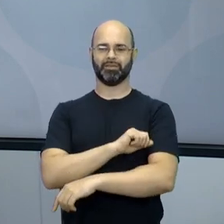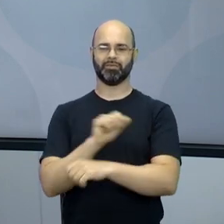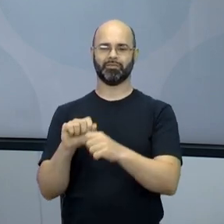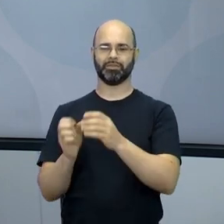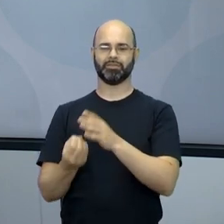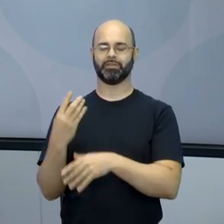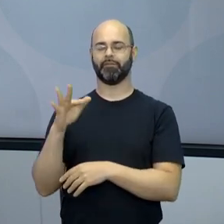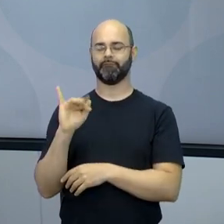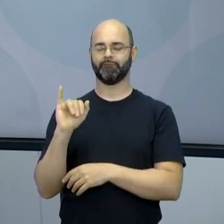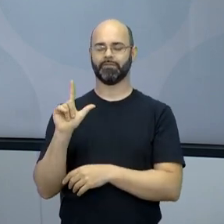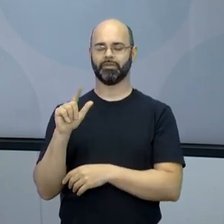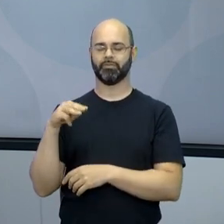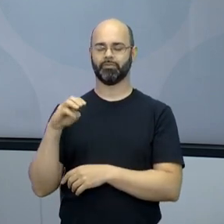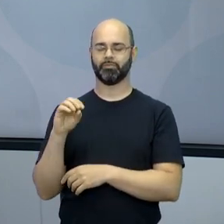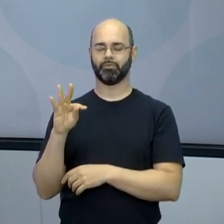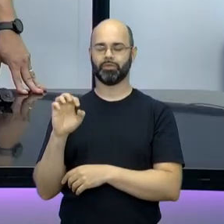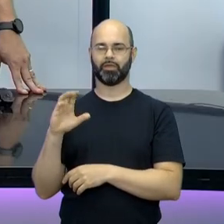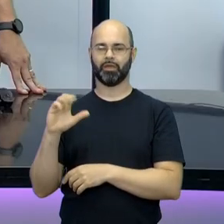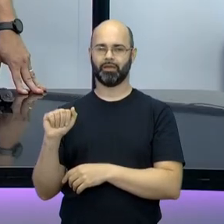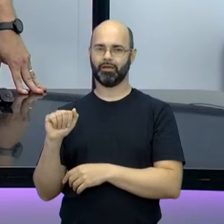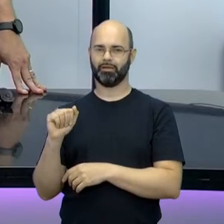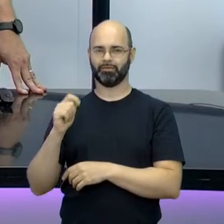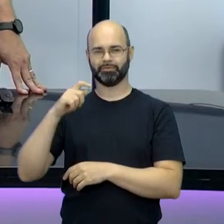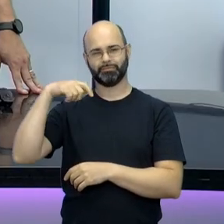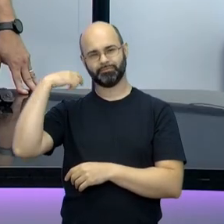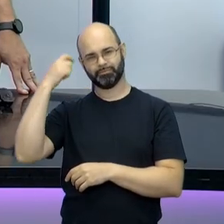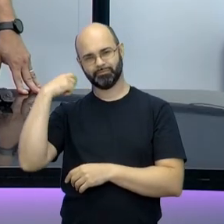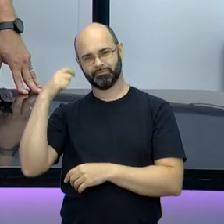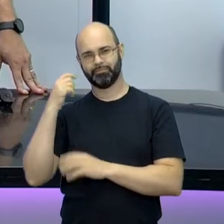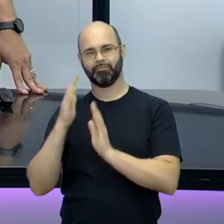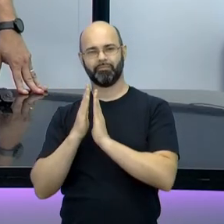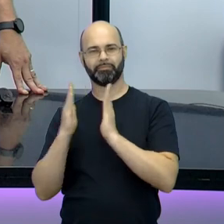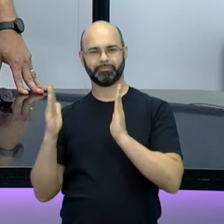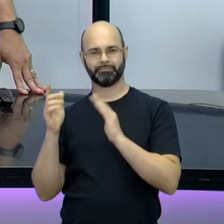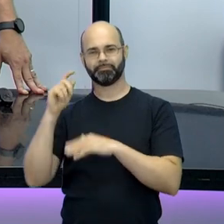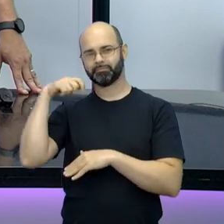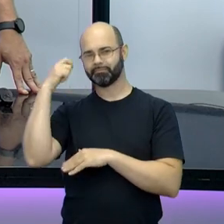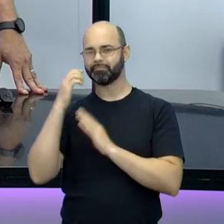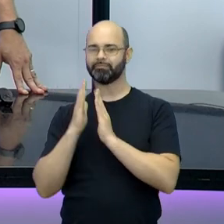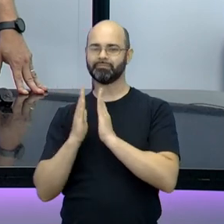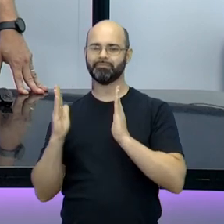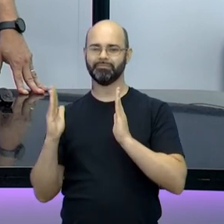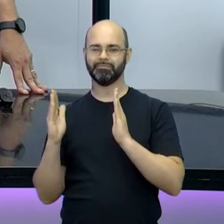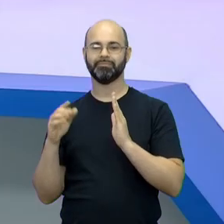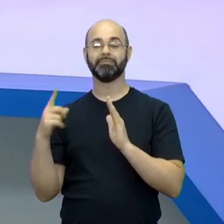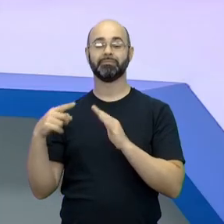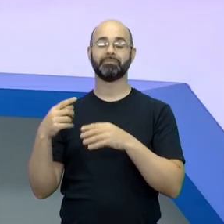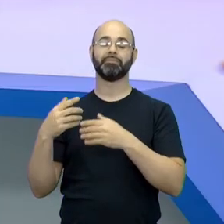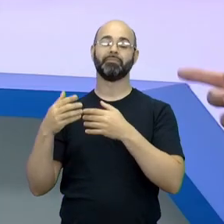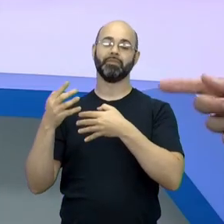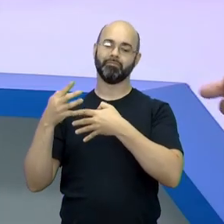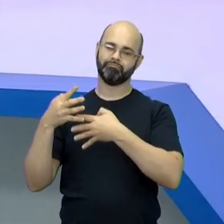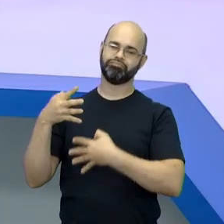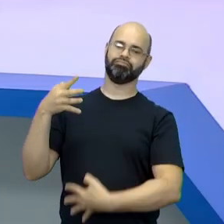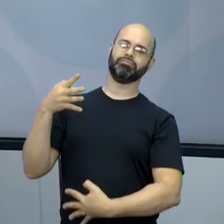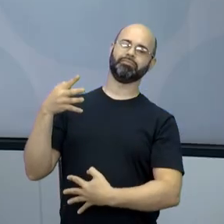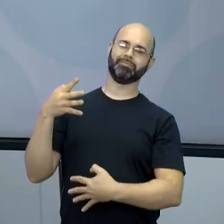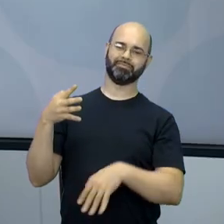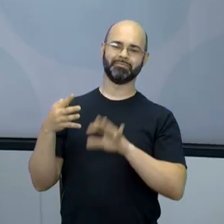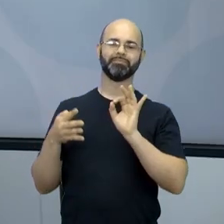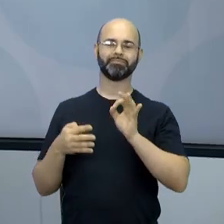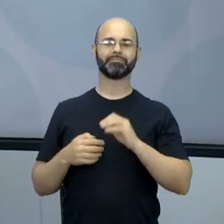E essa filmoteca, com certeza, vão ter esses filmes que você falou e muito mais. Vou citar aqui alguns depois também. tem uma lista aí, depois que você colocou na aula. Isso, tem uma lista.